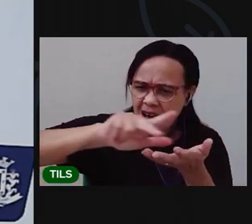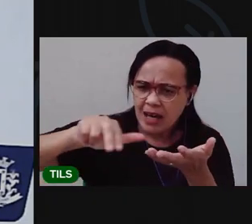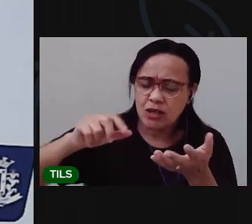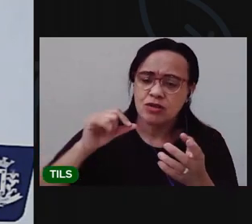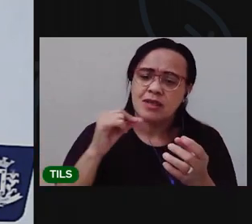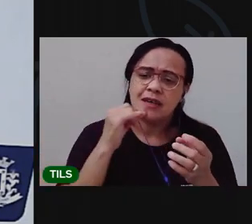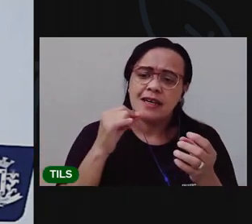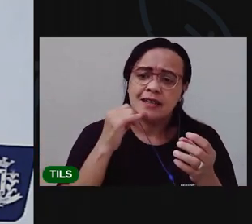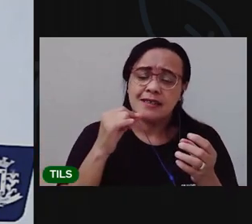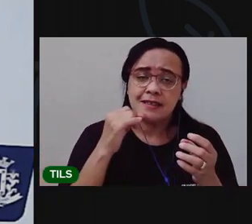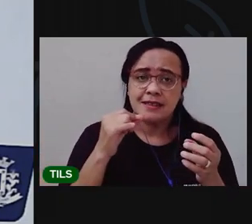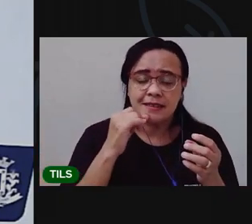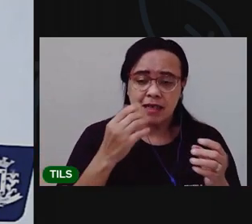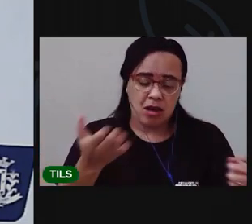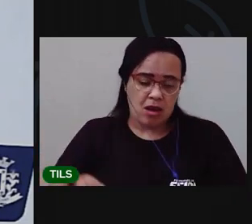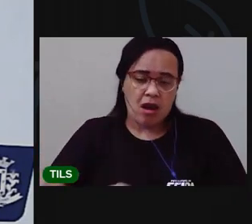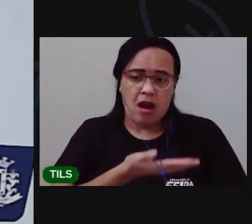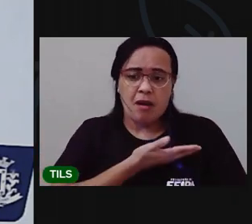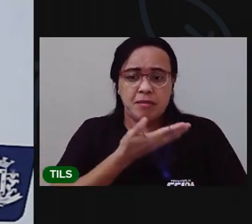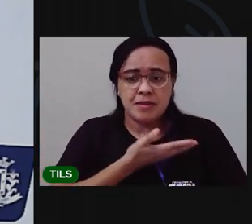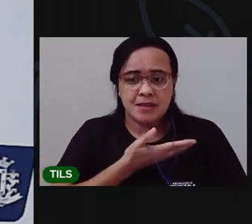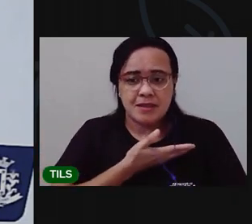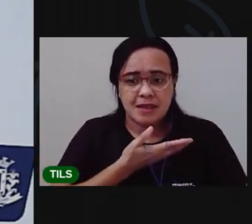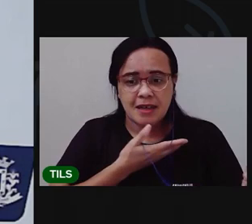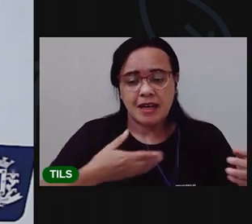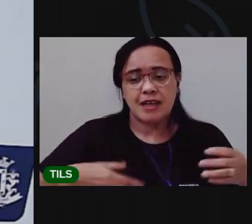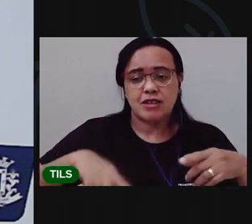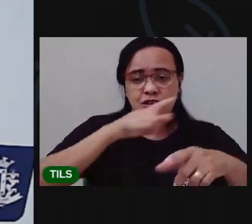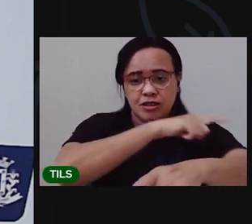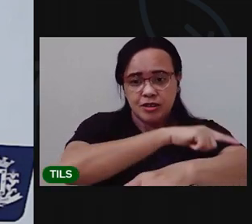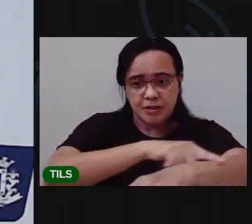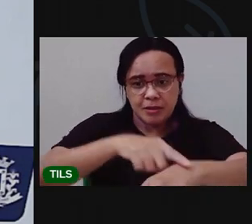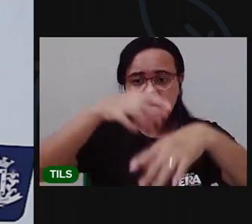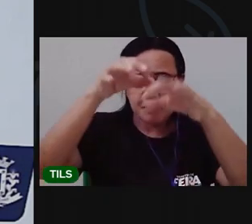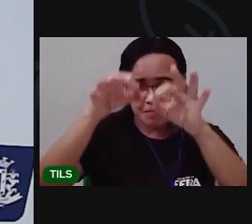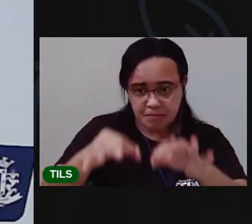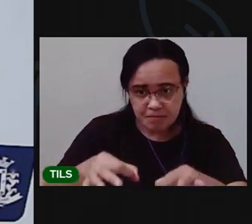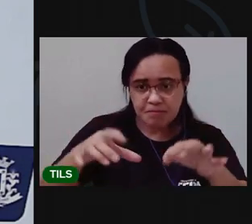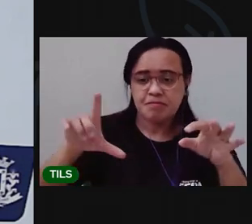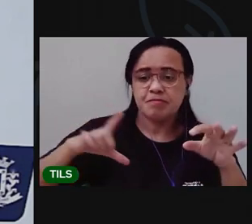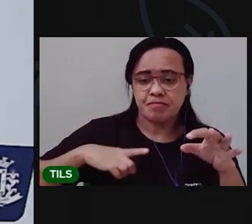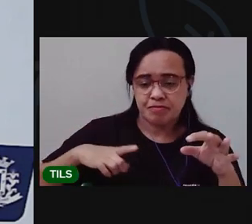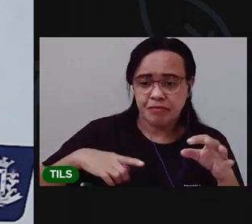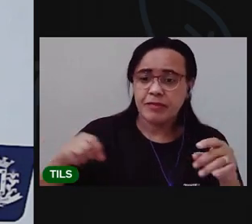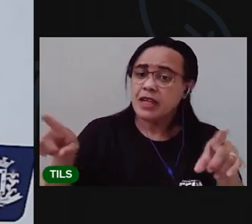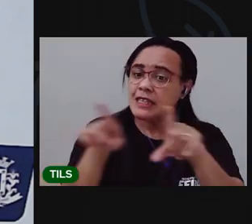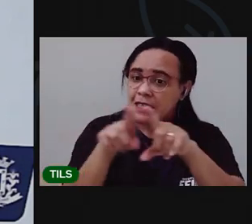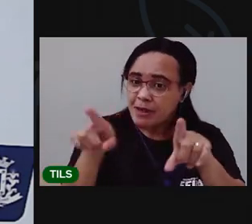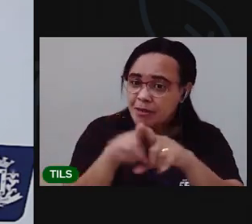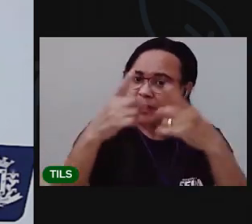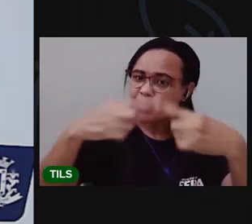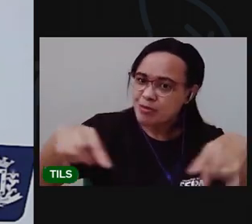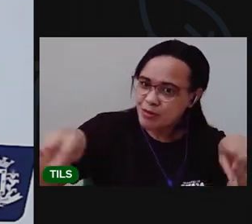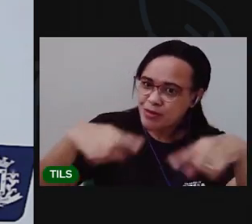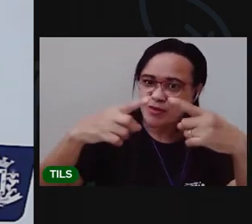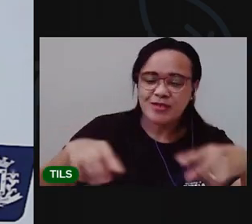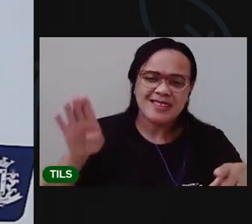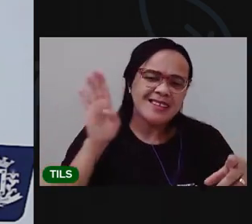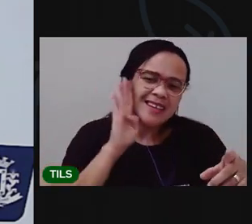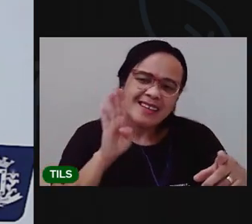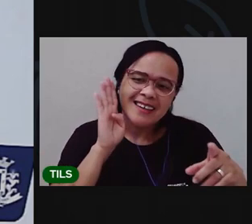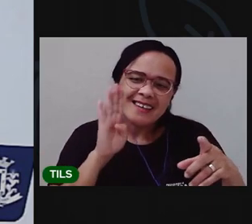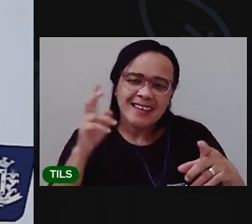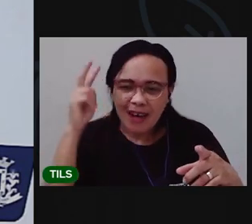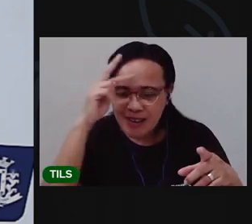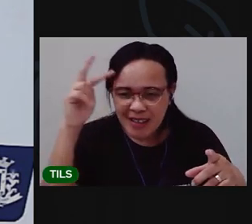cantiga popular, aquela cantiga A canoa virou, por deixar ela virar Foi por causa de